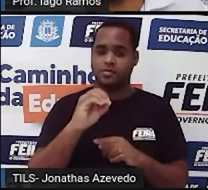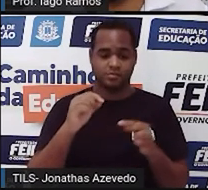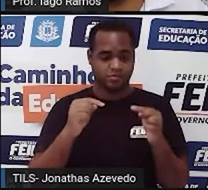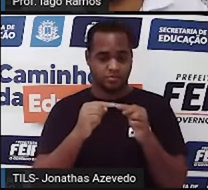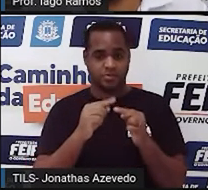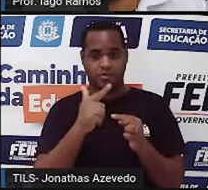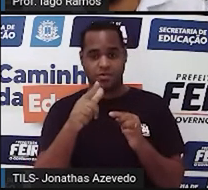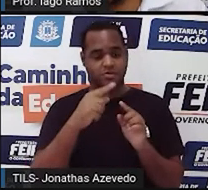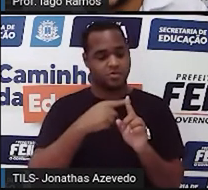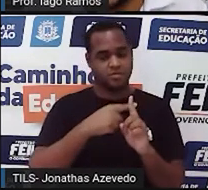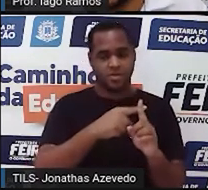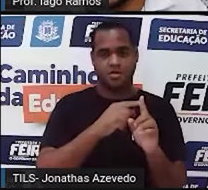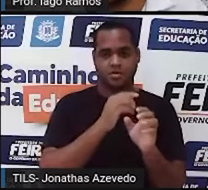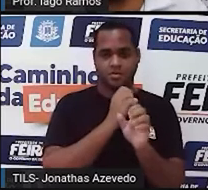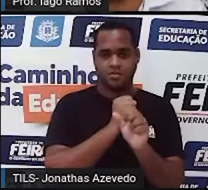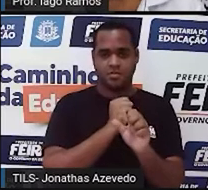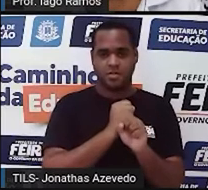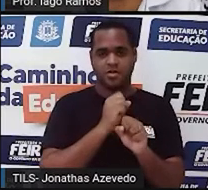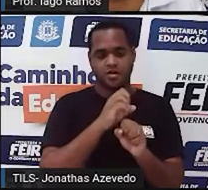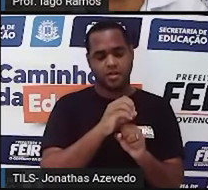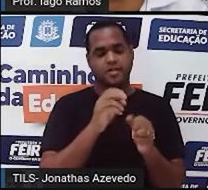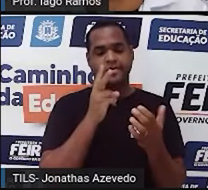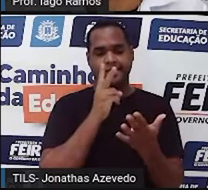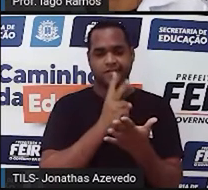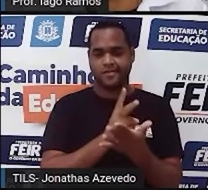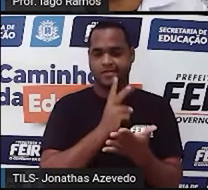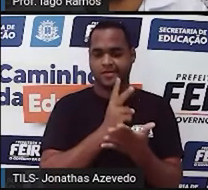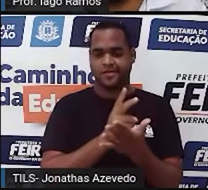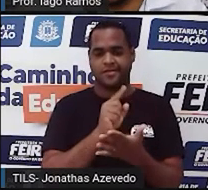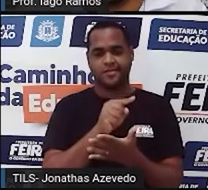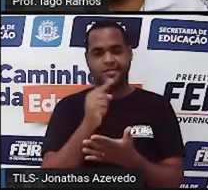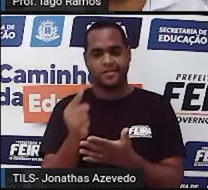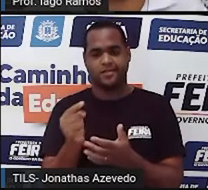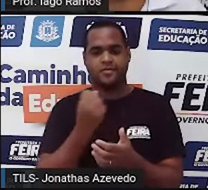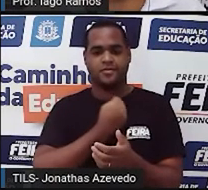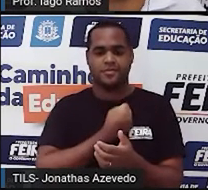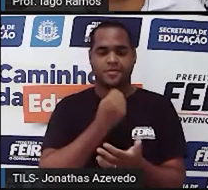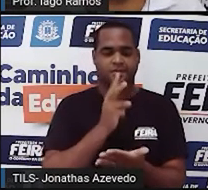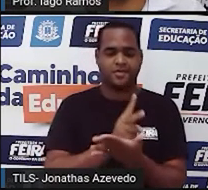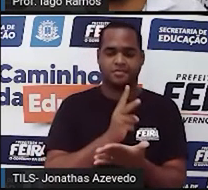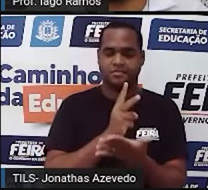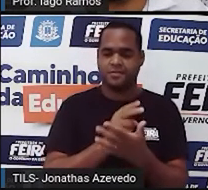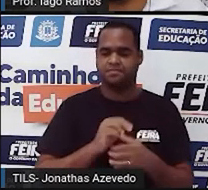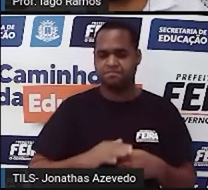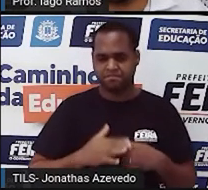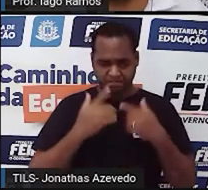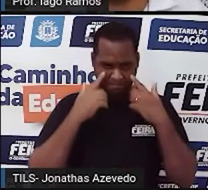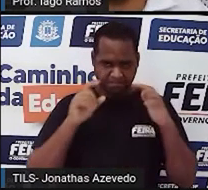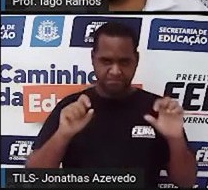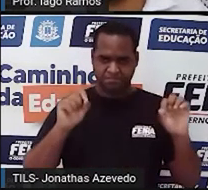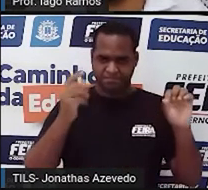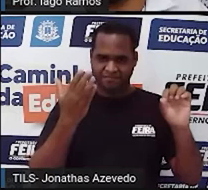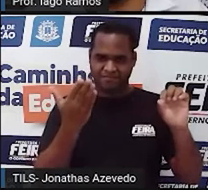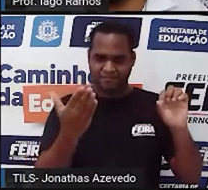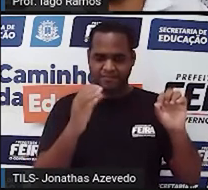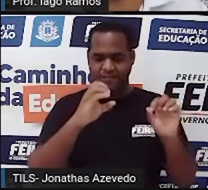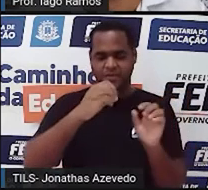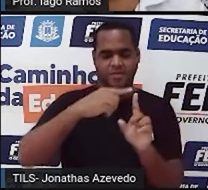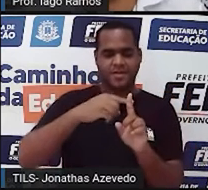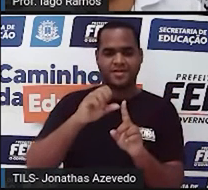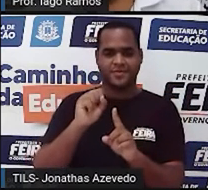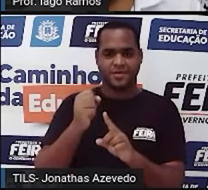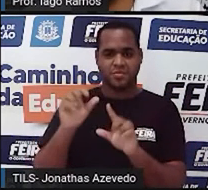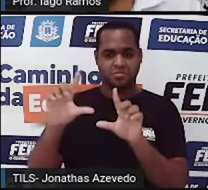um número com zero, o resultado é o outro número. Como tá ali na tela, zero mais oito,